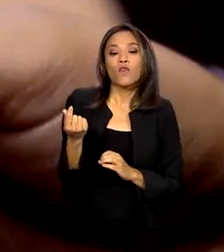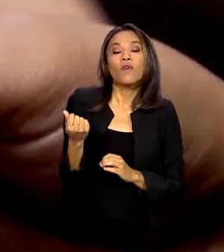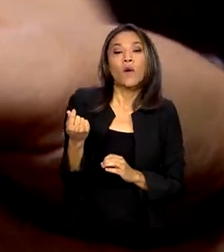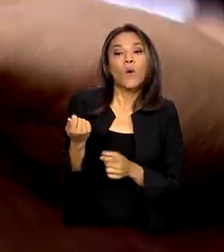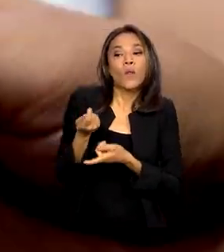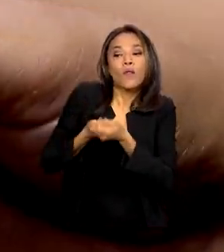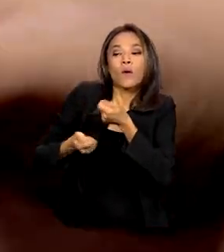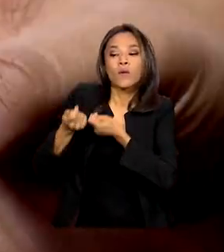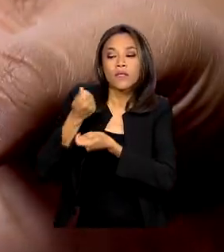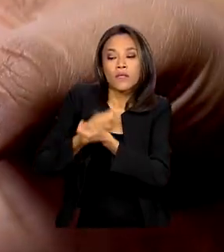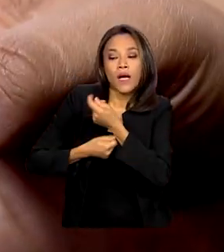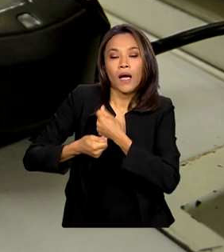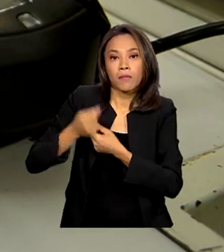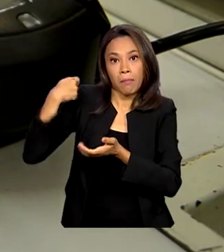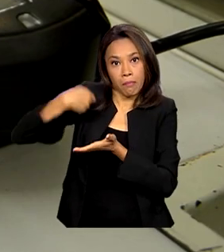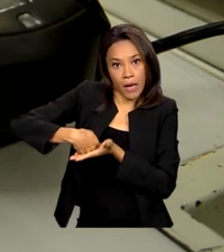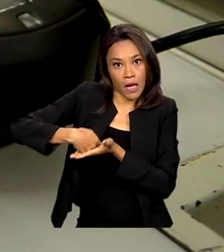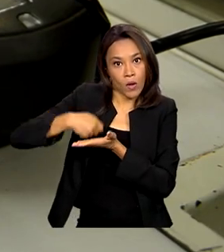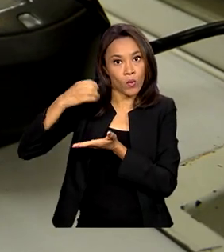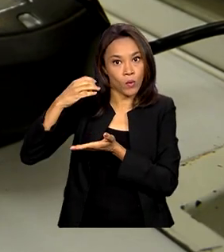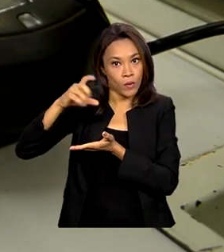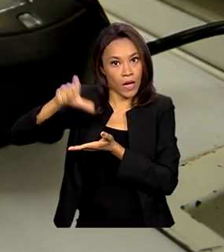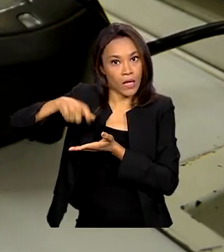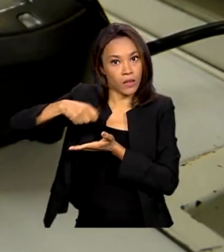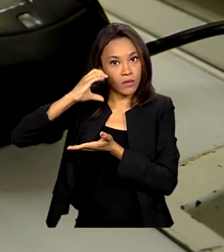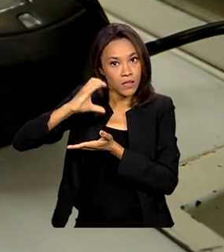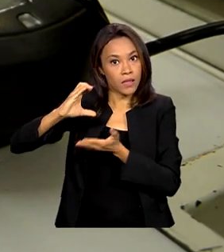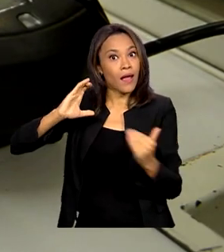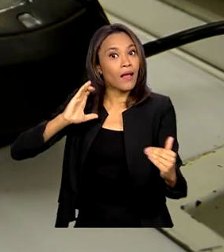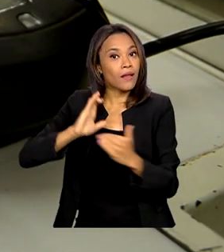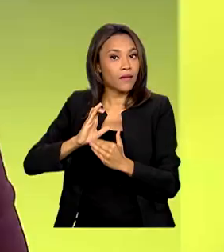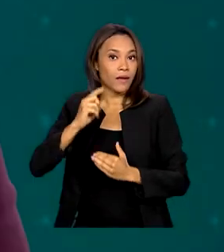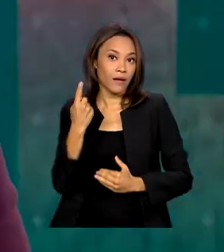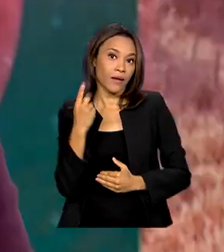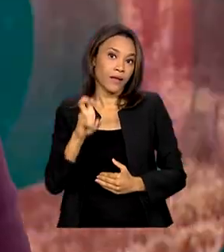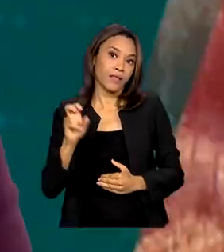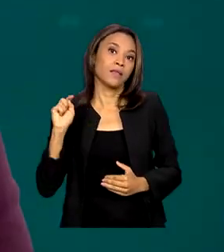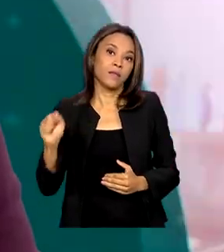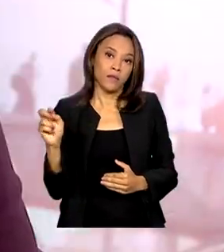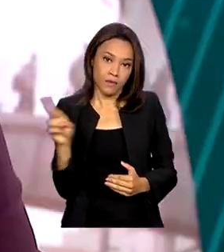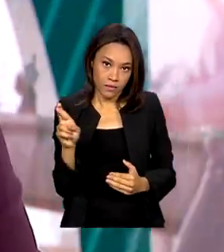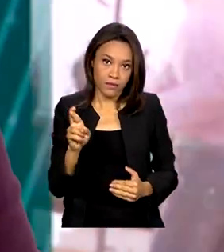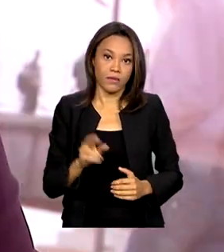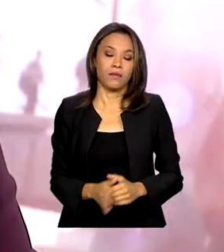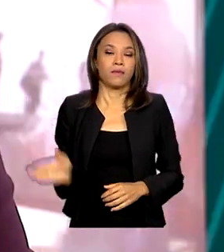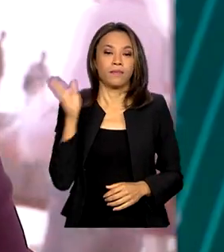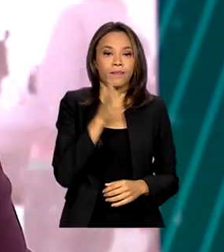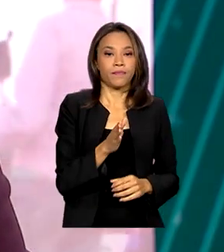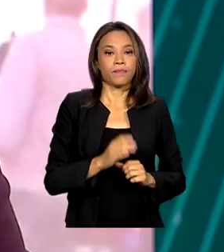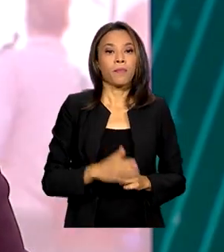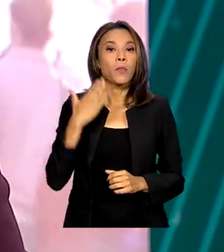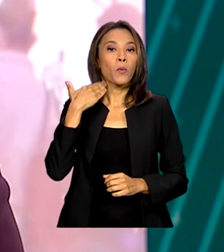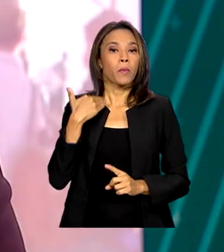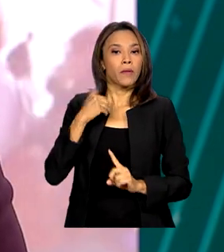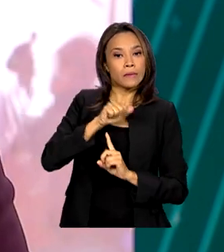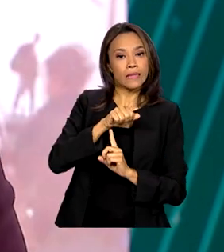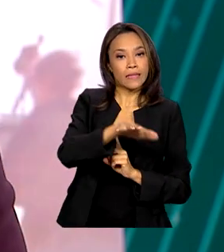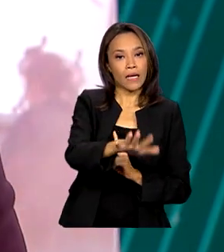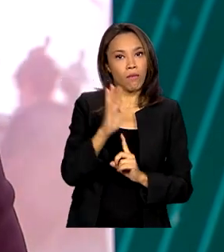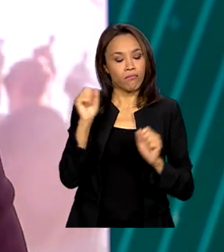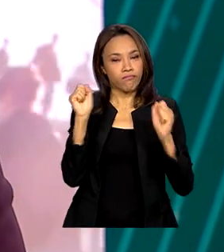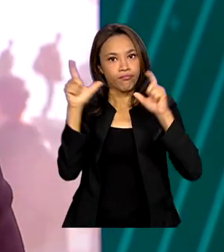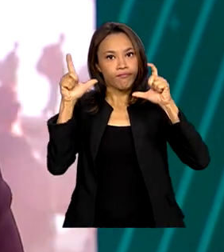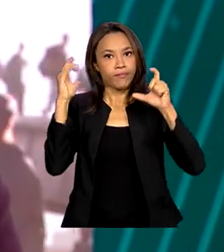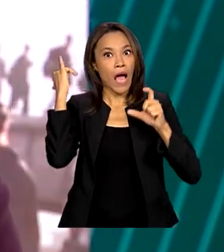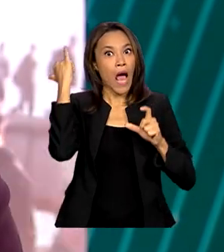negociado por cartão de crédito está limitado a 15 mil reais. O Banco Central faz um alerta